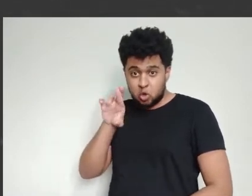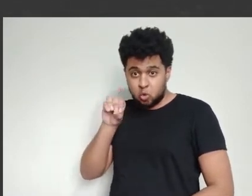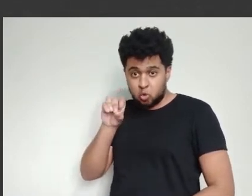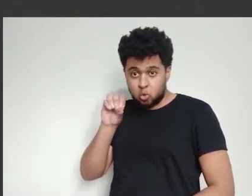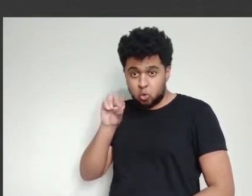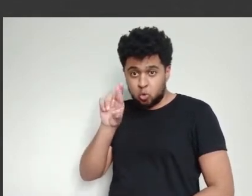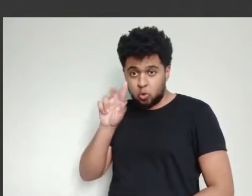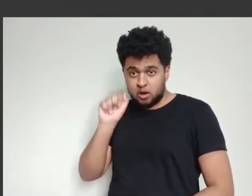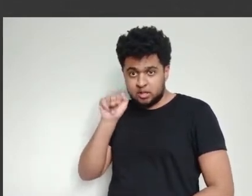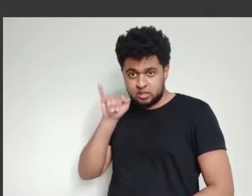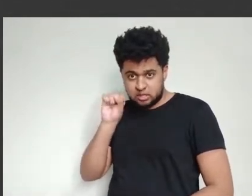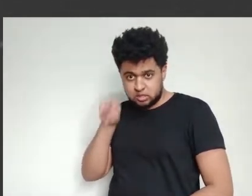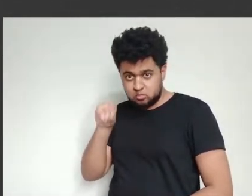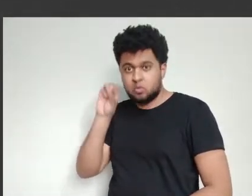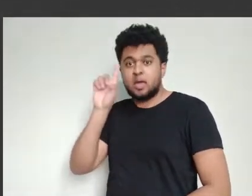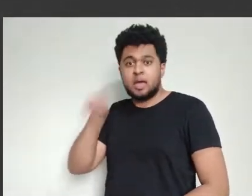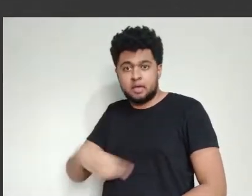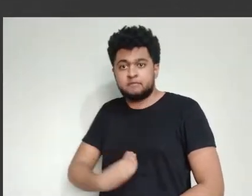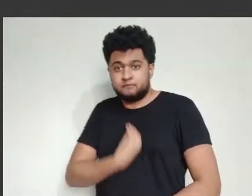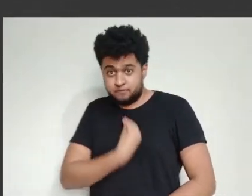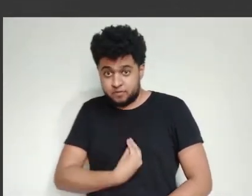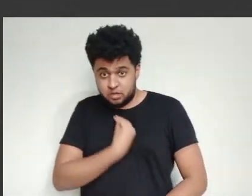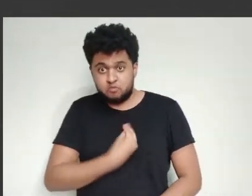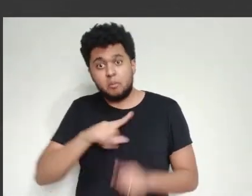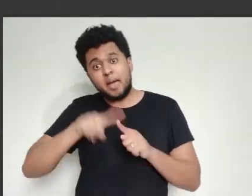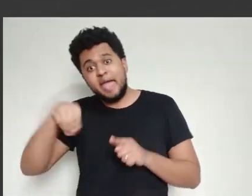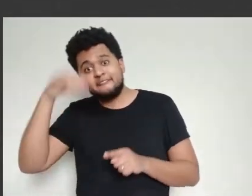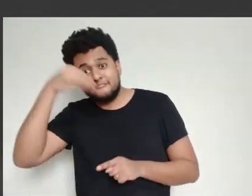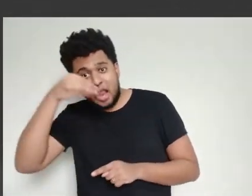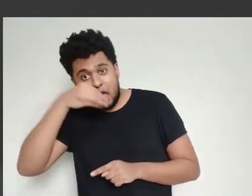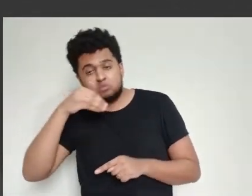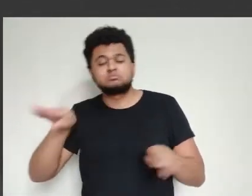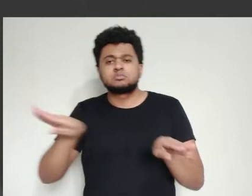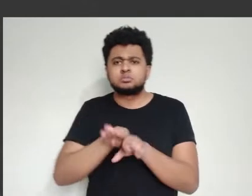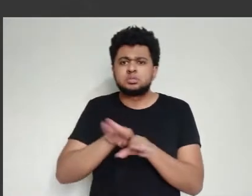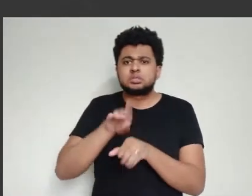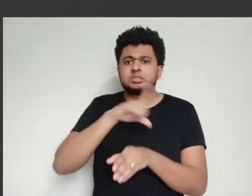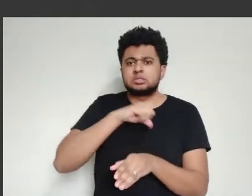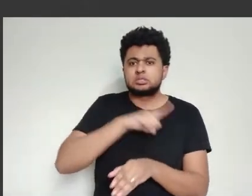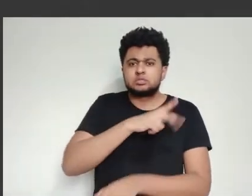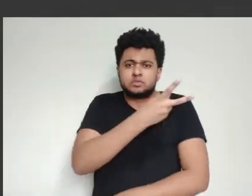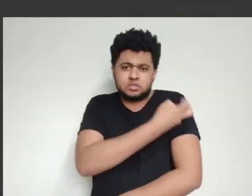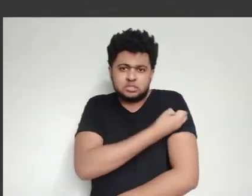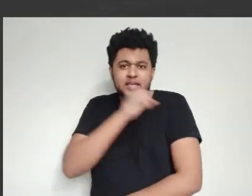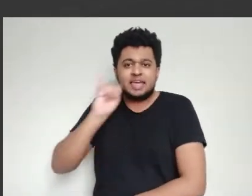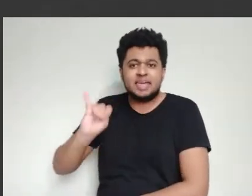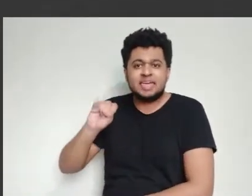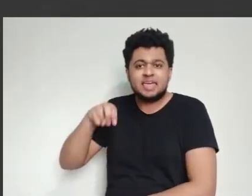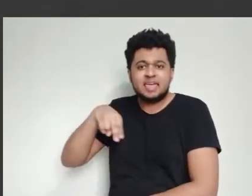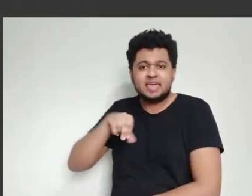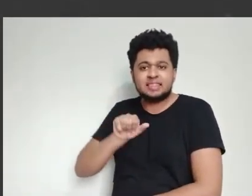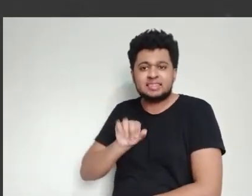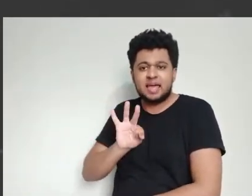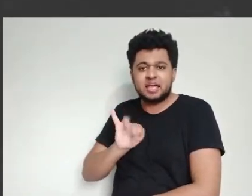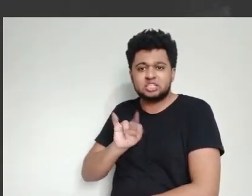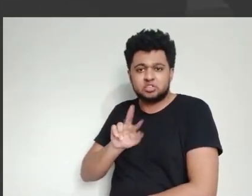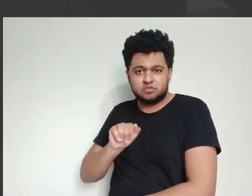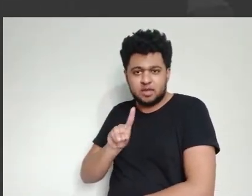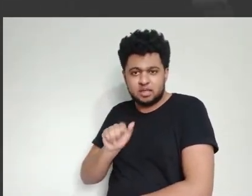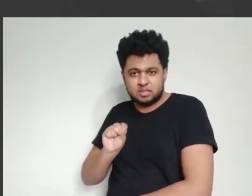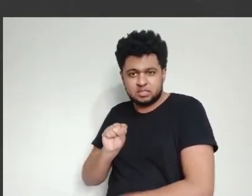Existem vários tipos de vacinas. Existem as vacinas que são vivas, mas o micro-organismo é vivo, só que